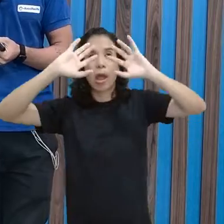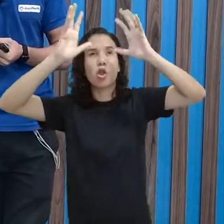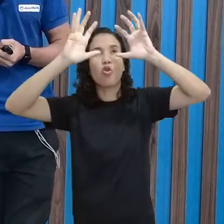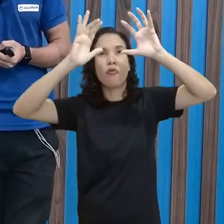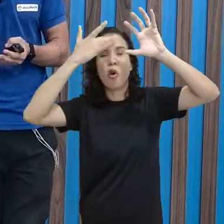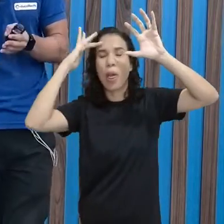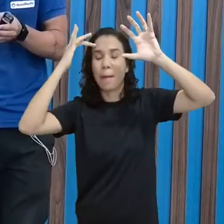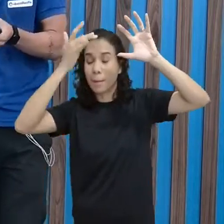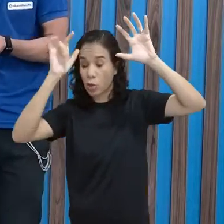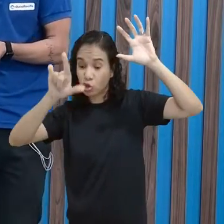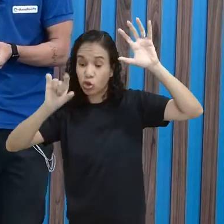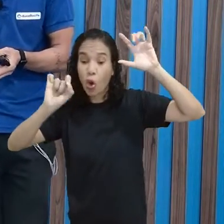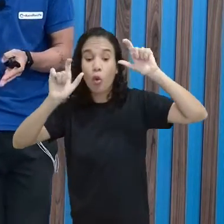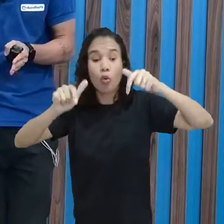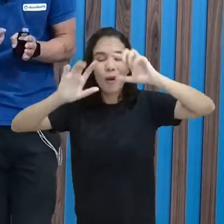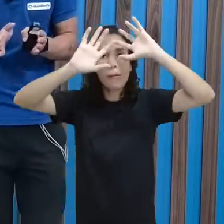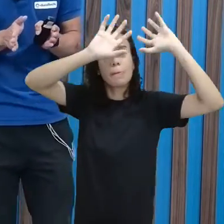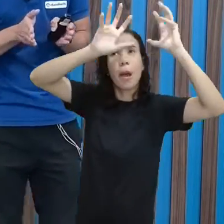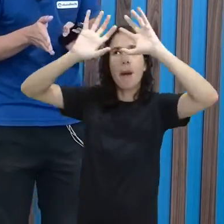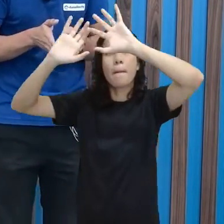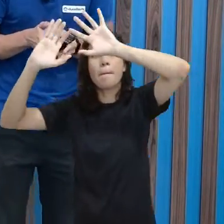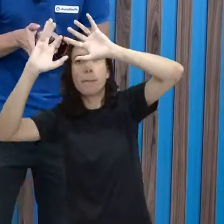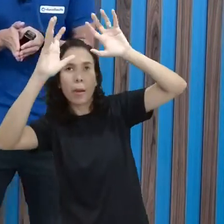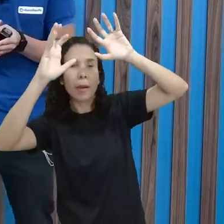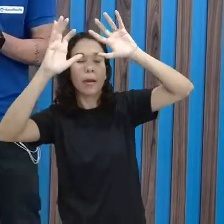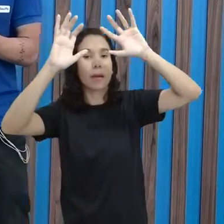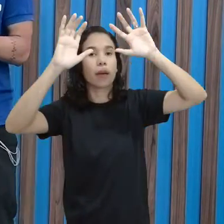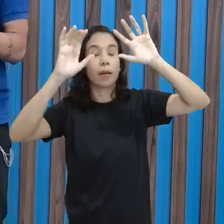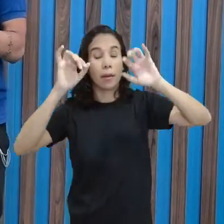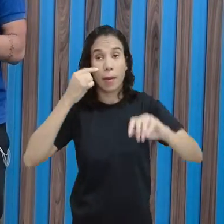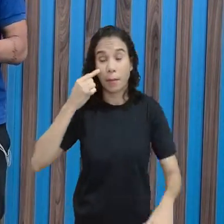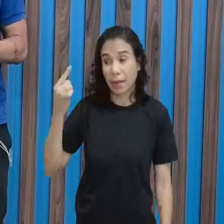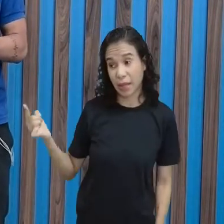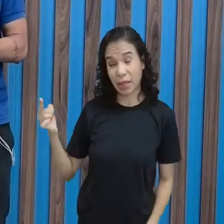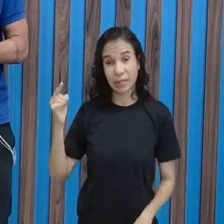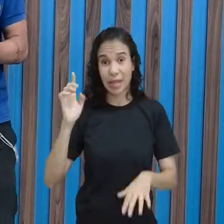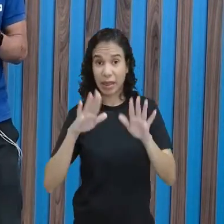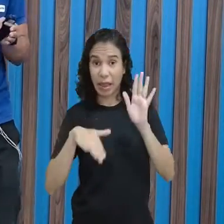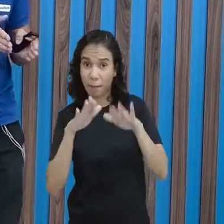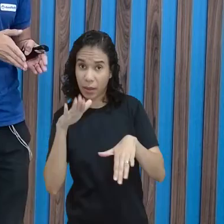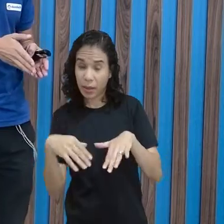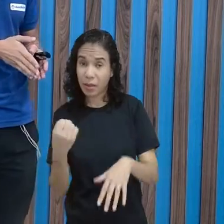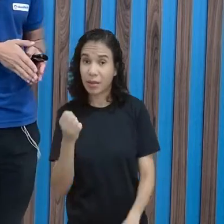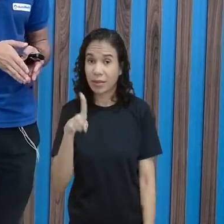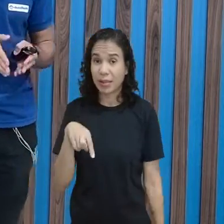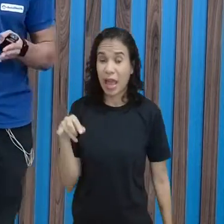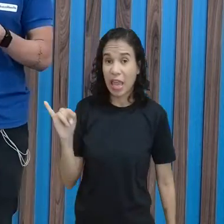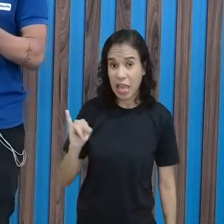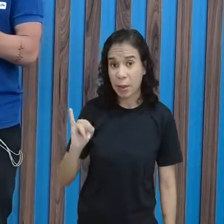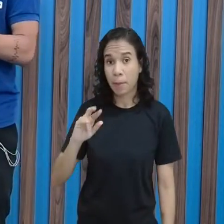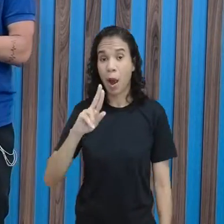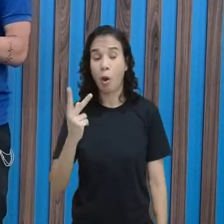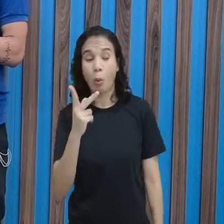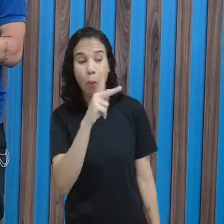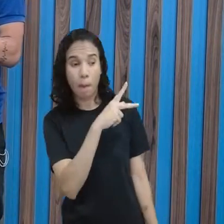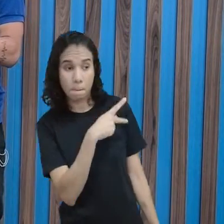onde ela vai sacar? No badminton, dependendo se a pontuação é ímpar ou par, ela